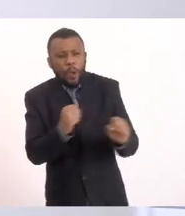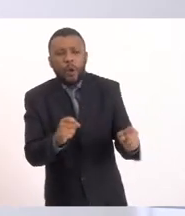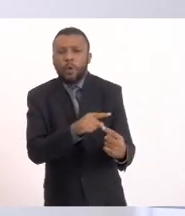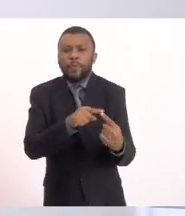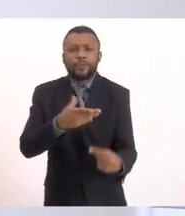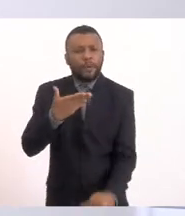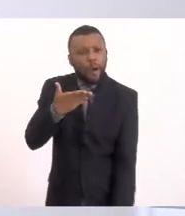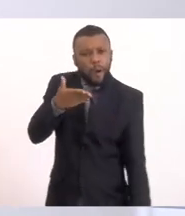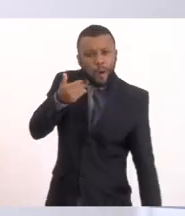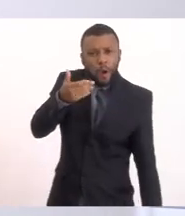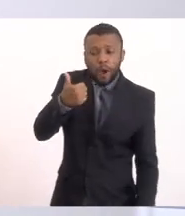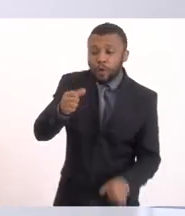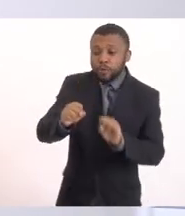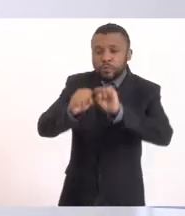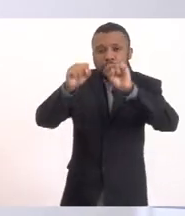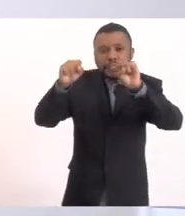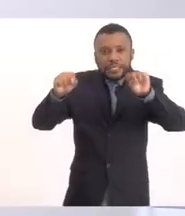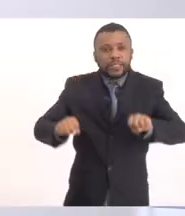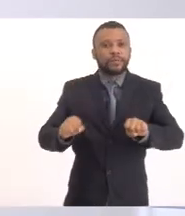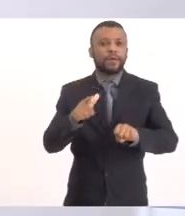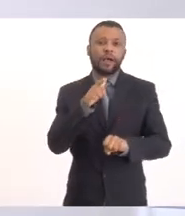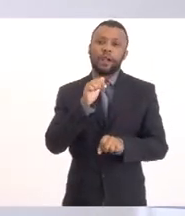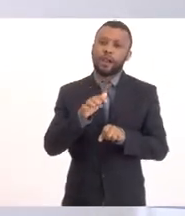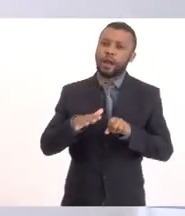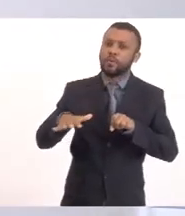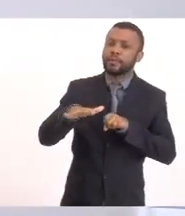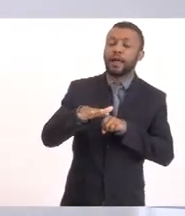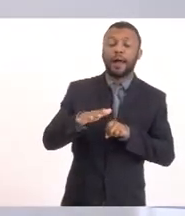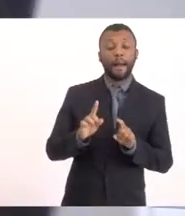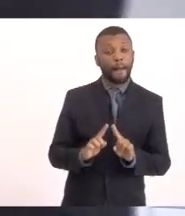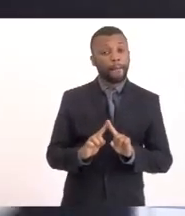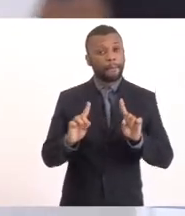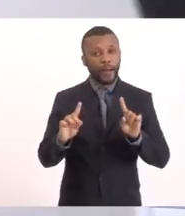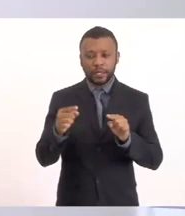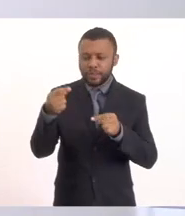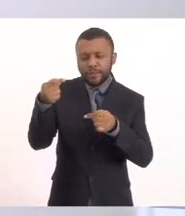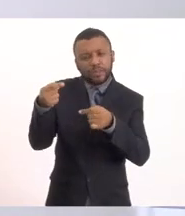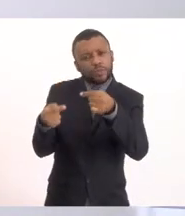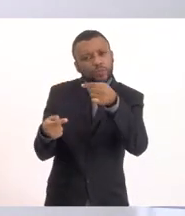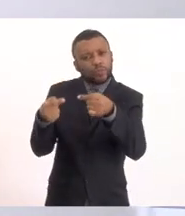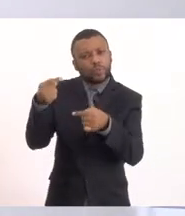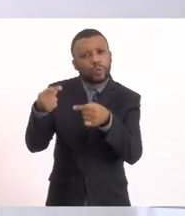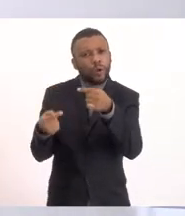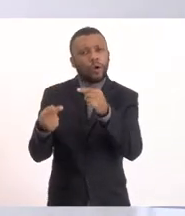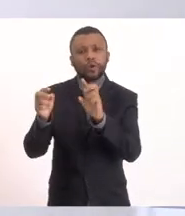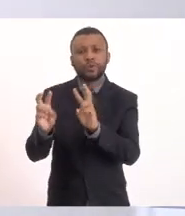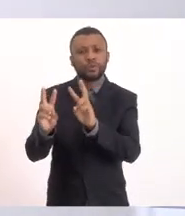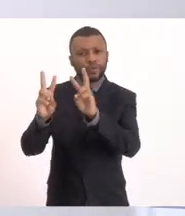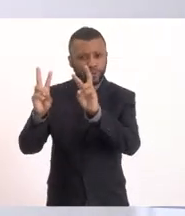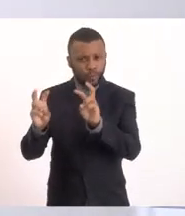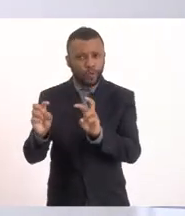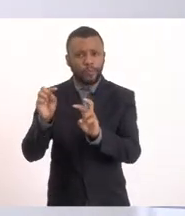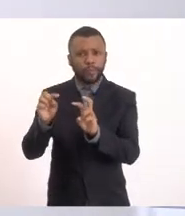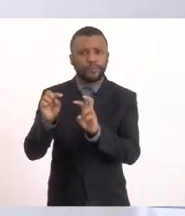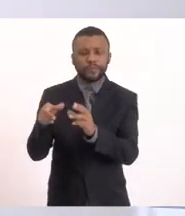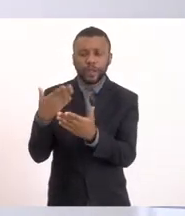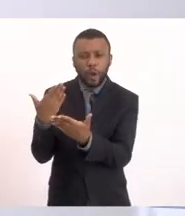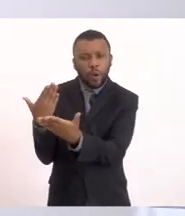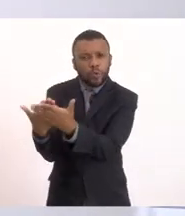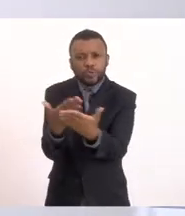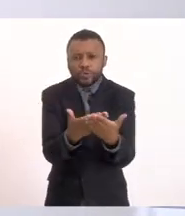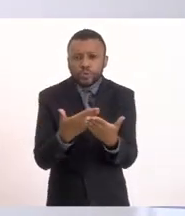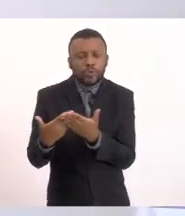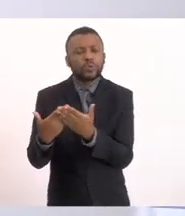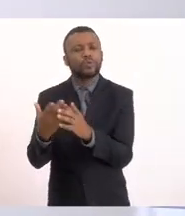lagunar de Saquarema. Porém, houve discussões relacionadas ao EIA-RIMA, os estudos de impacto